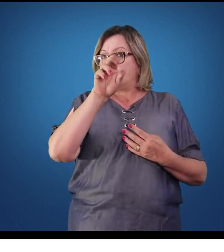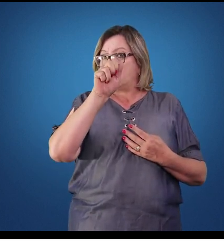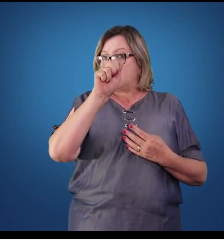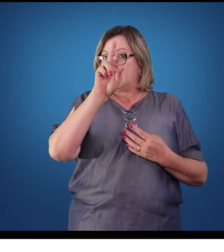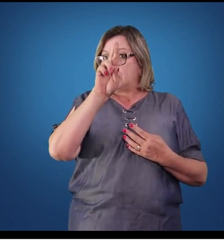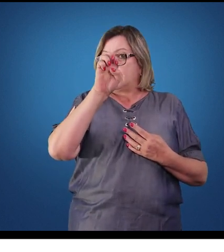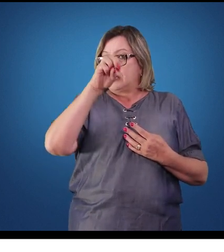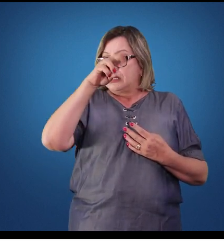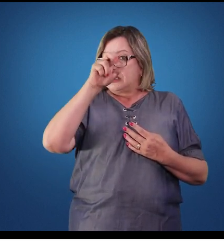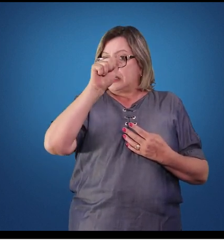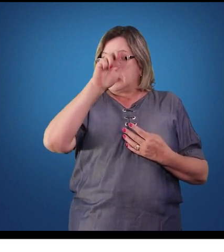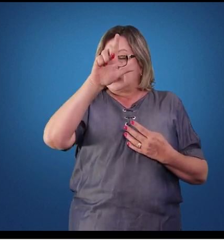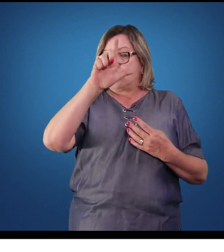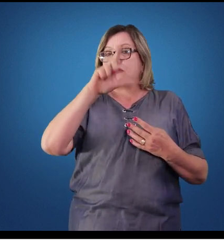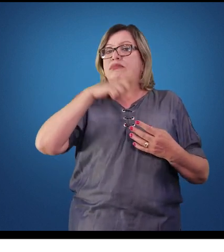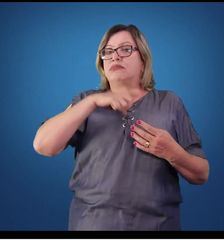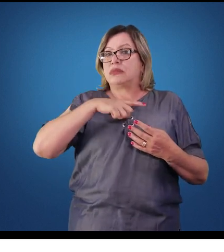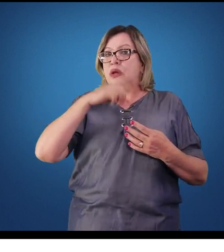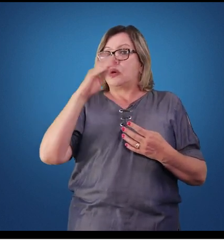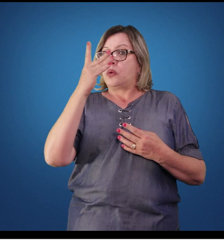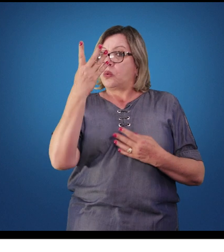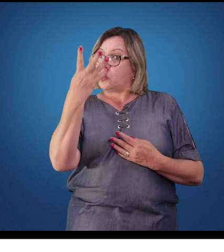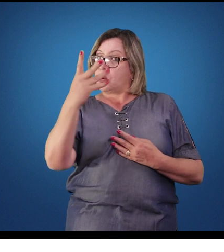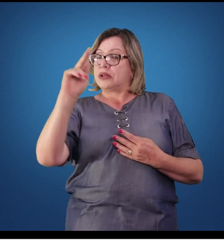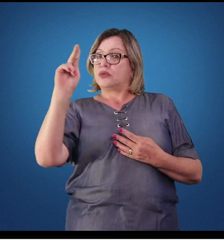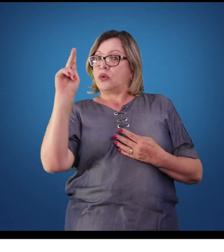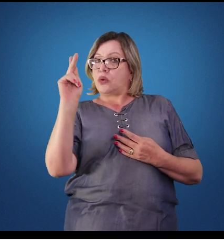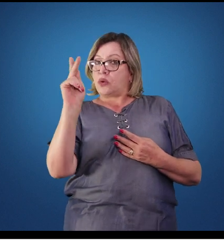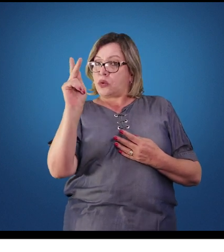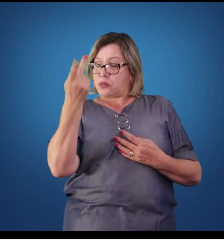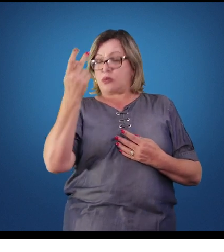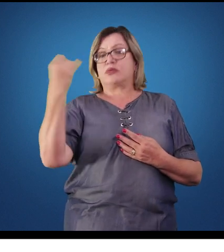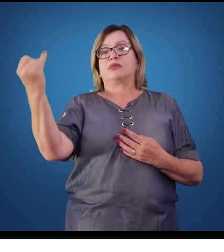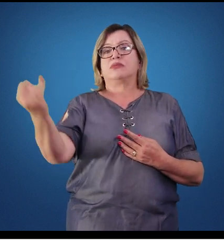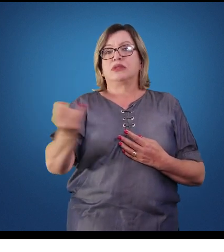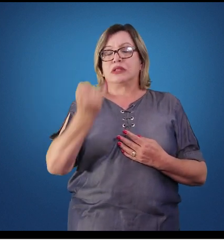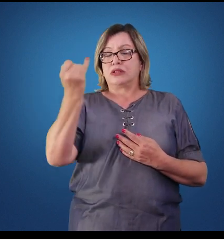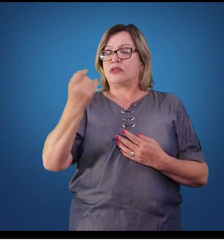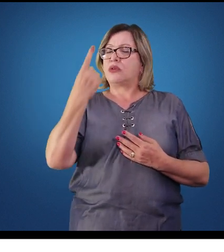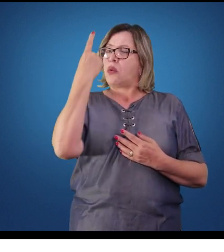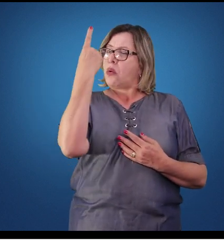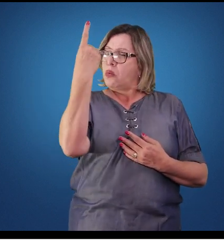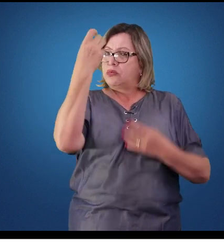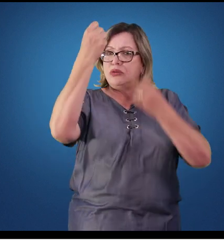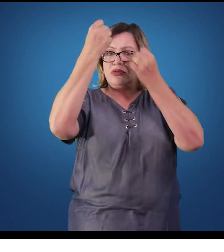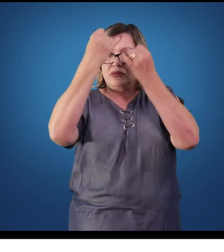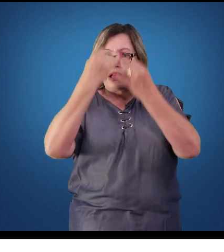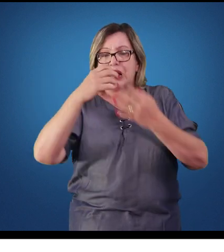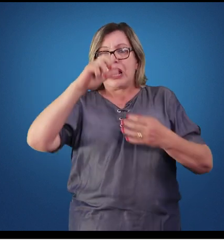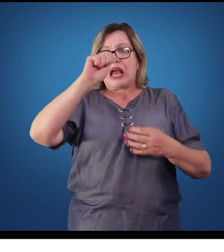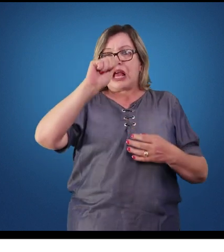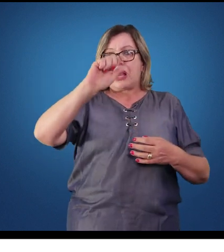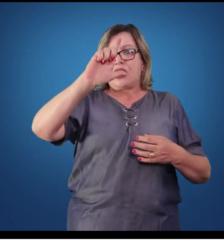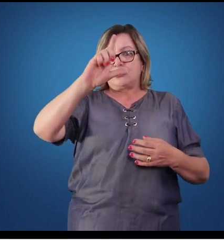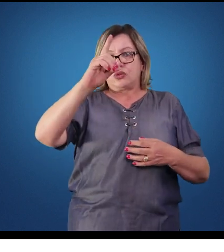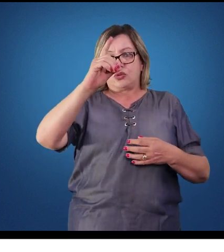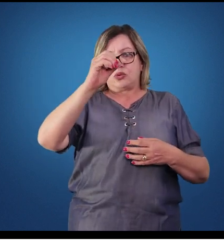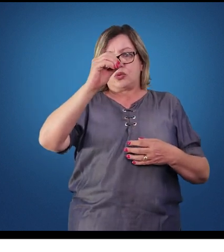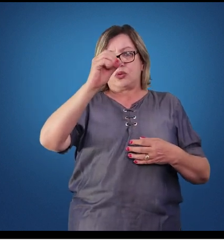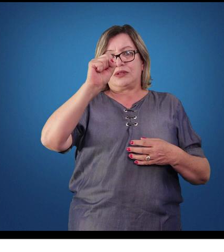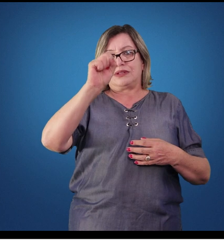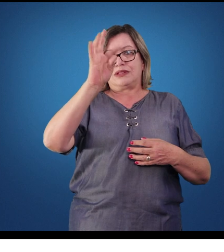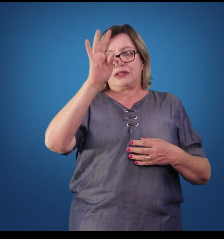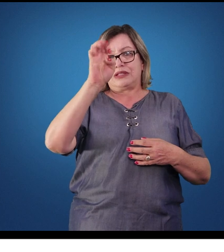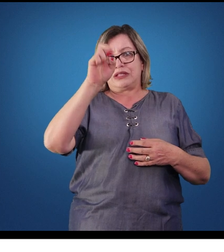importantes. Nós vamos falar agora apenas sobre a aldosterona. Por quê? Porque a aldosterona é um hormônio responsável pela